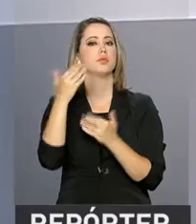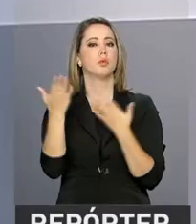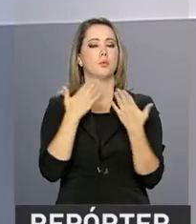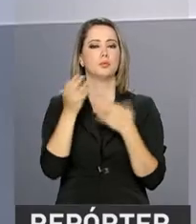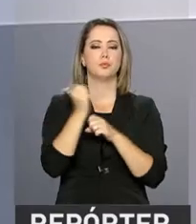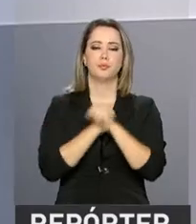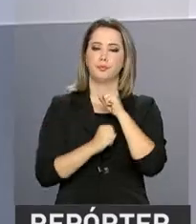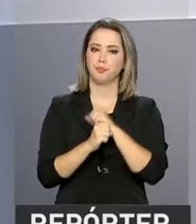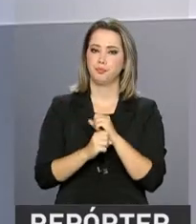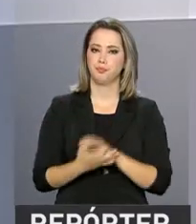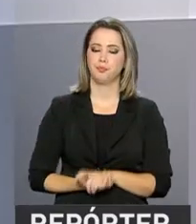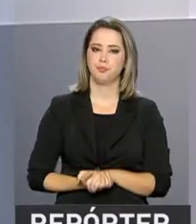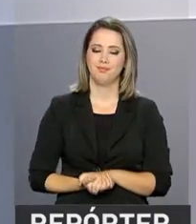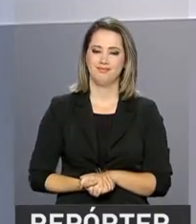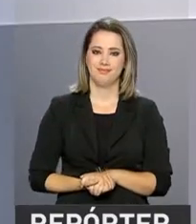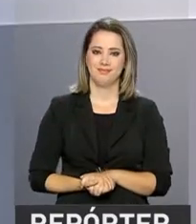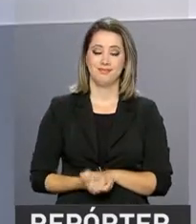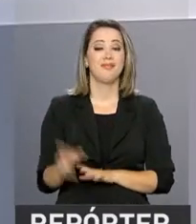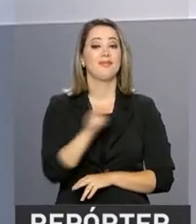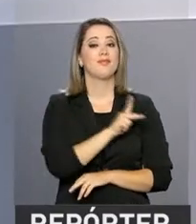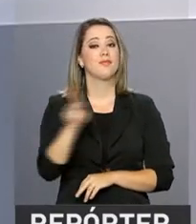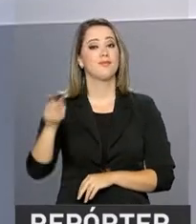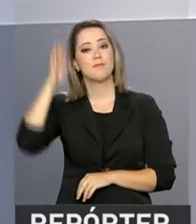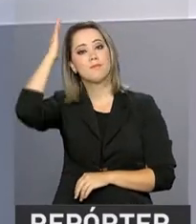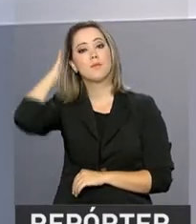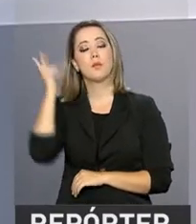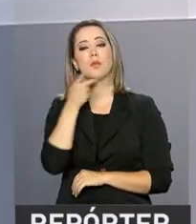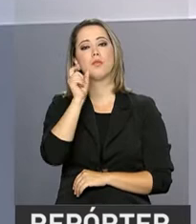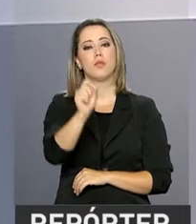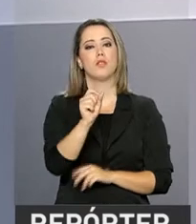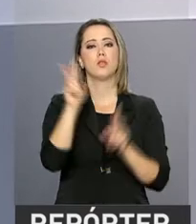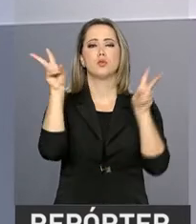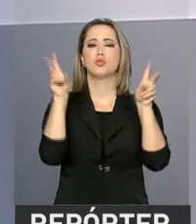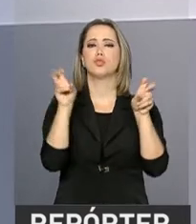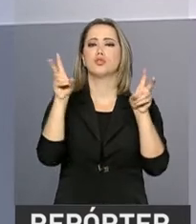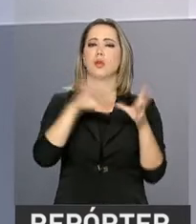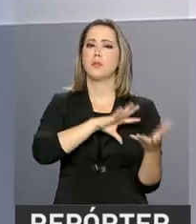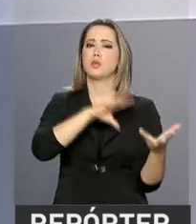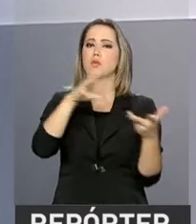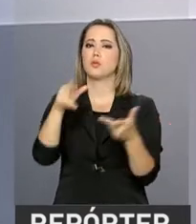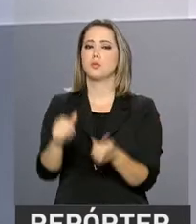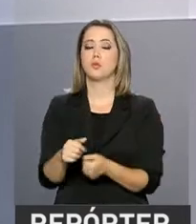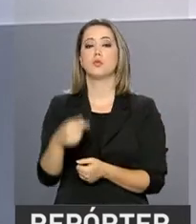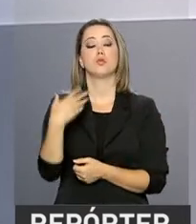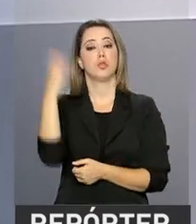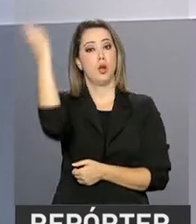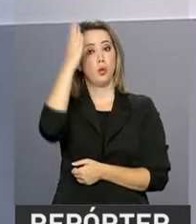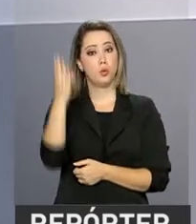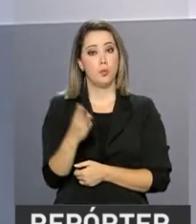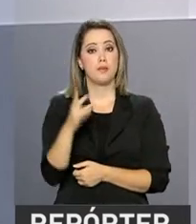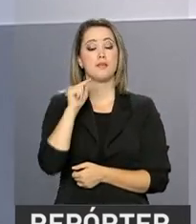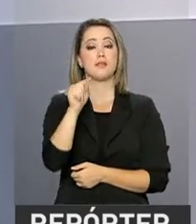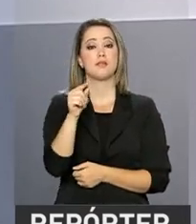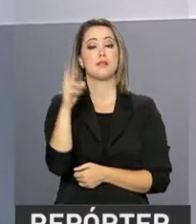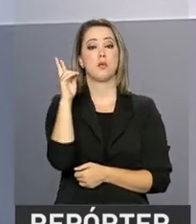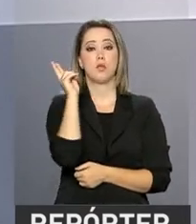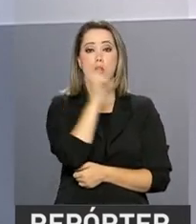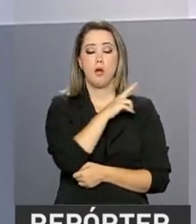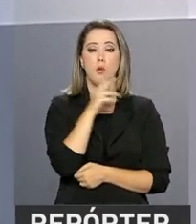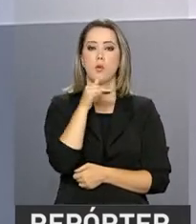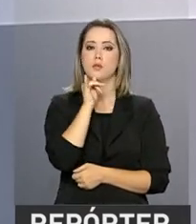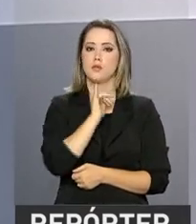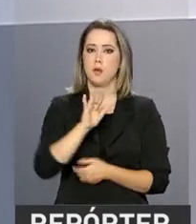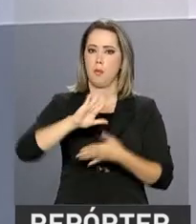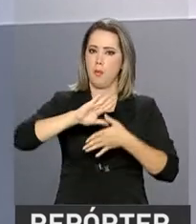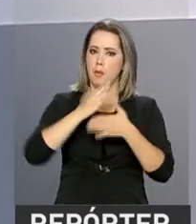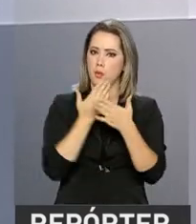O presidente Michel Temer também abordou temas internacionais de interesse do Brasil e da Rússia, como a aproximação